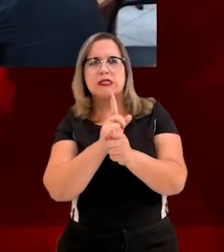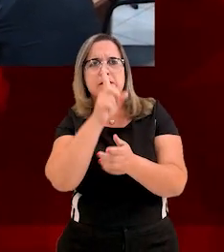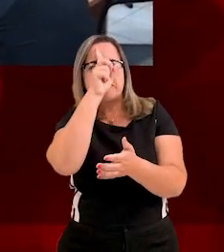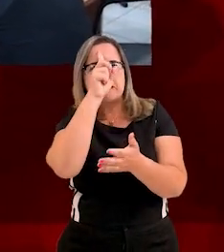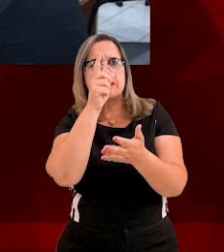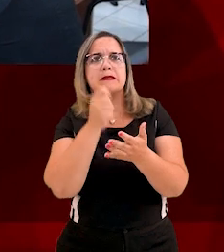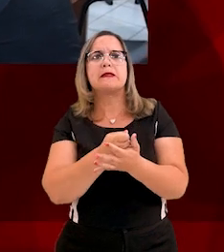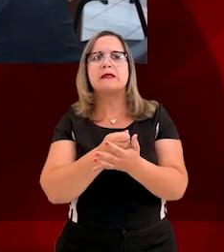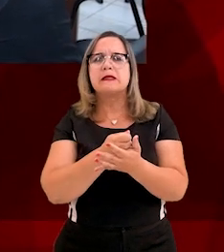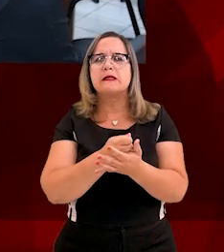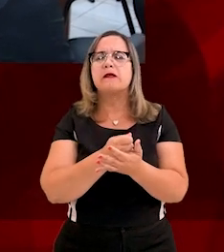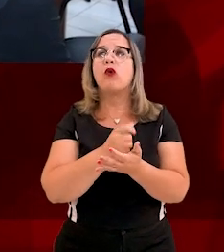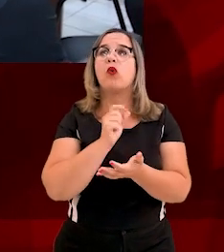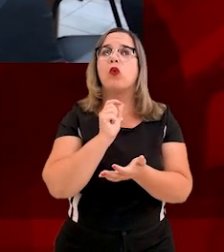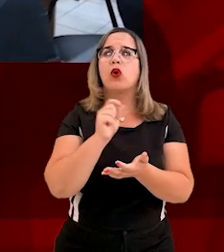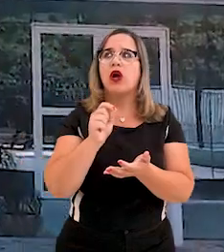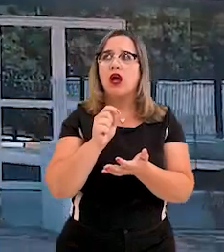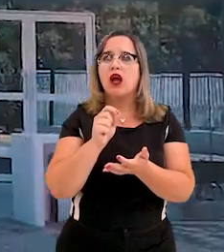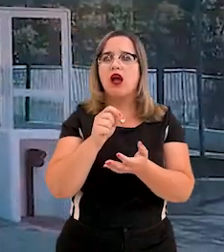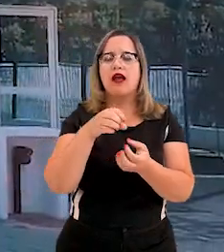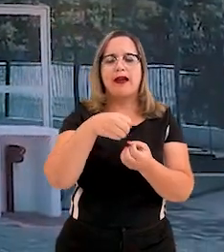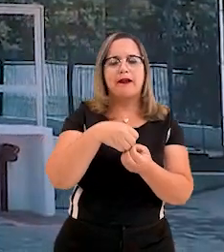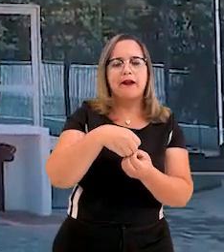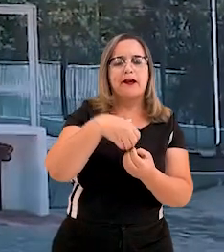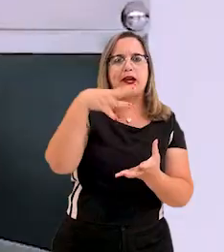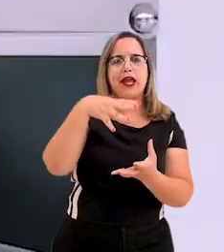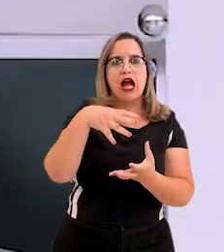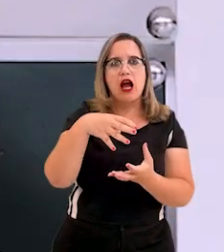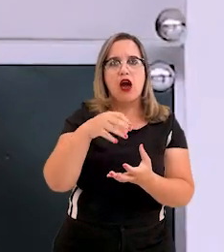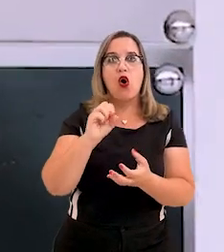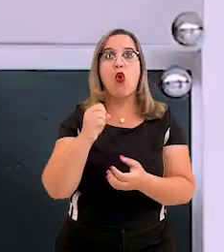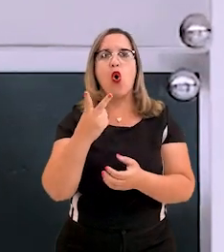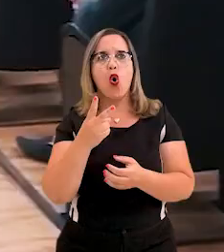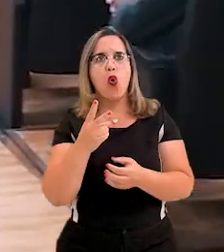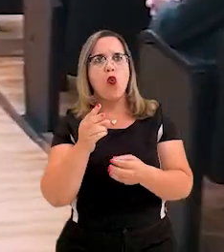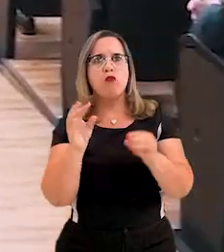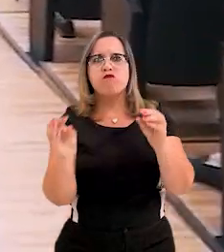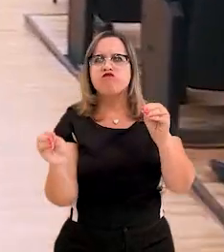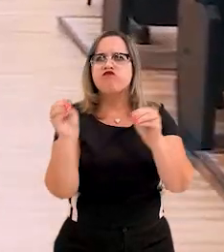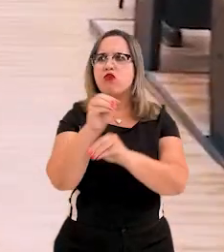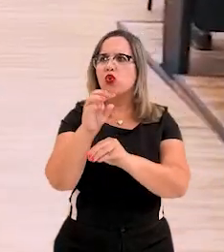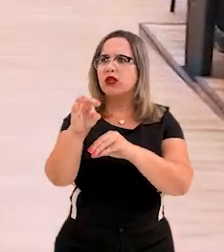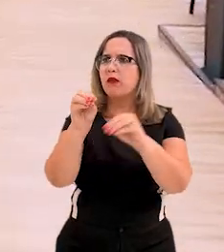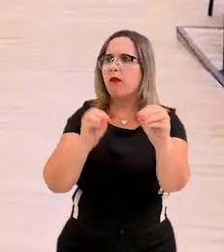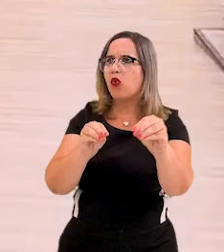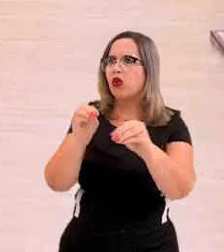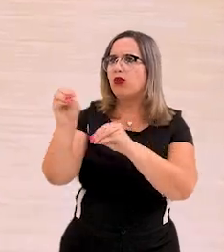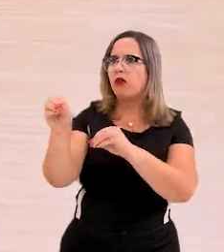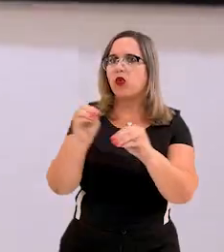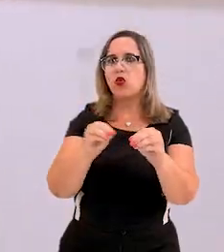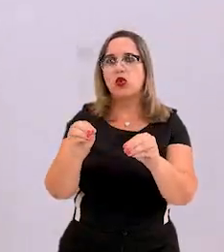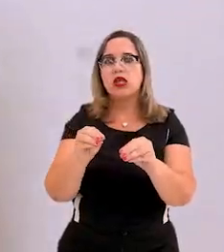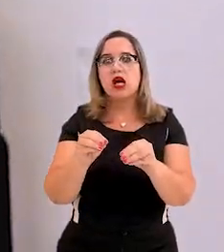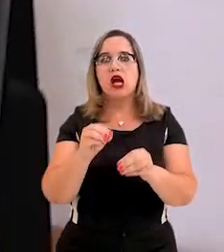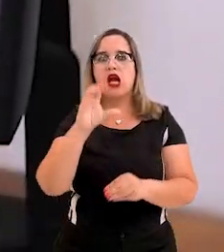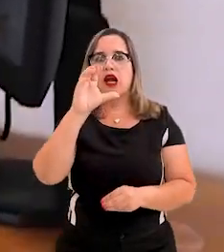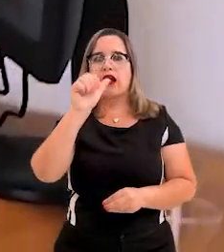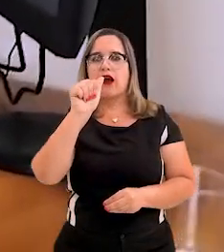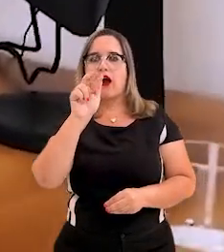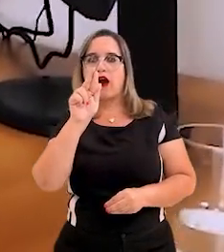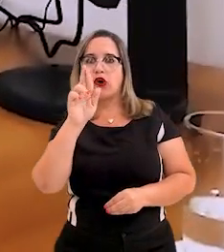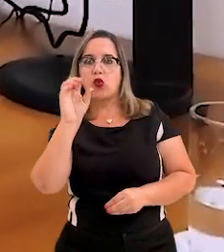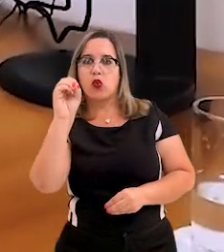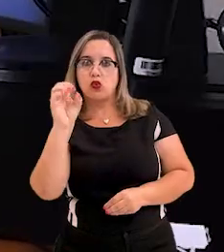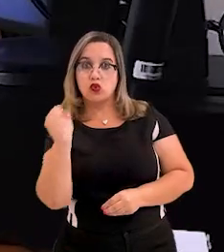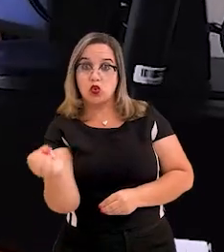na tomada de decisões sobre a criação ou reorganização das unidades, remanejamento de